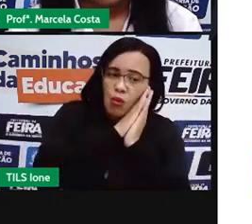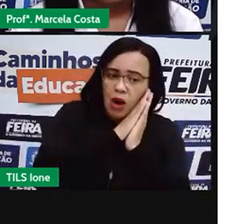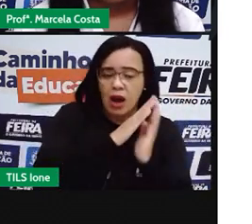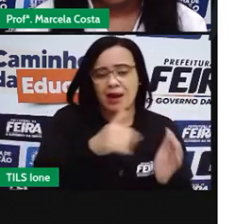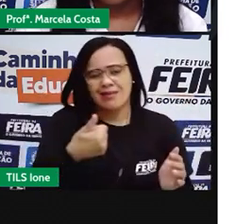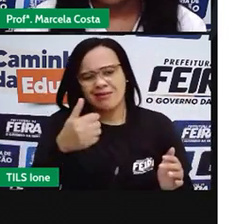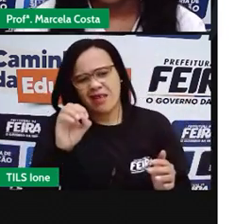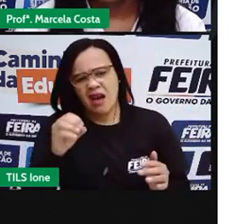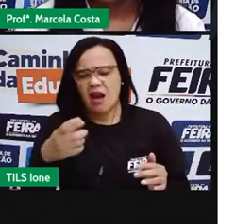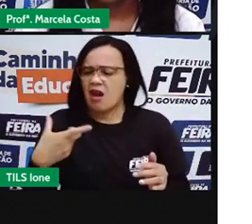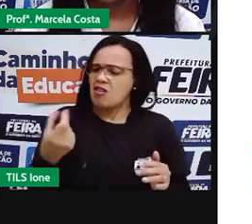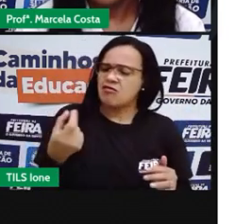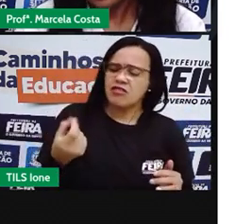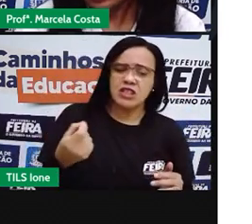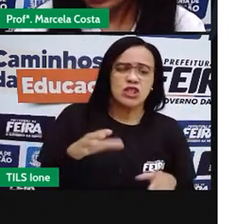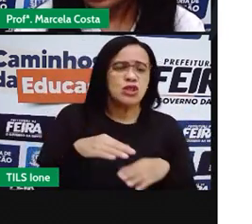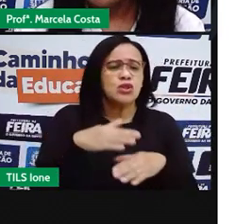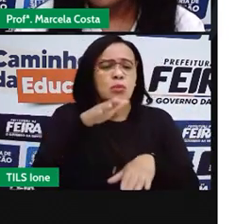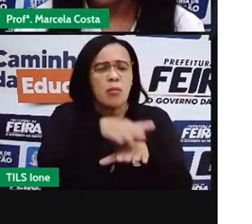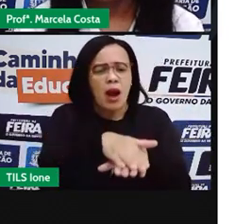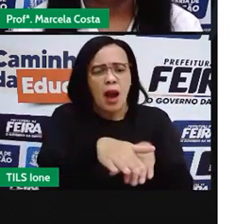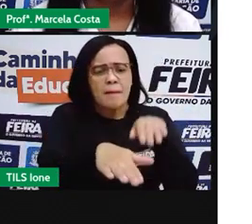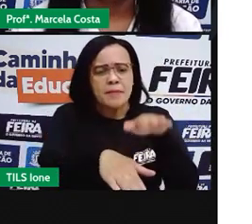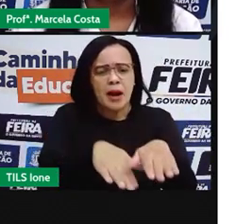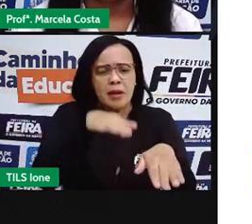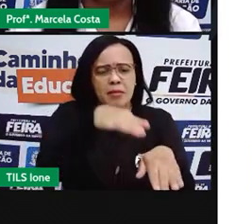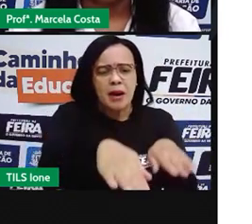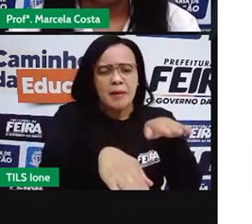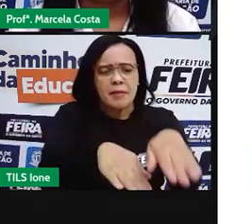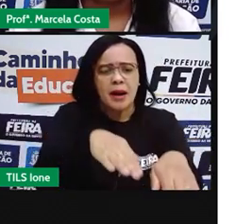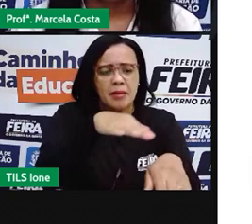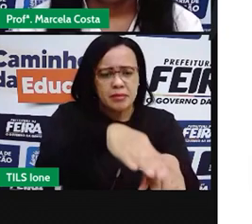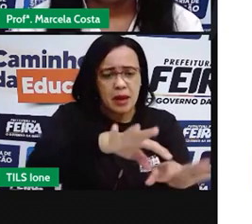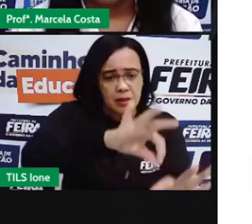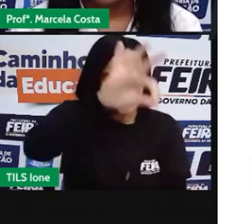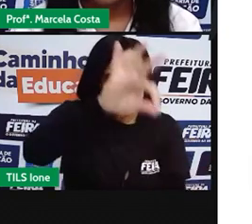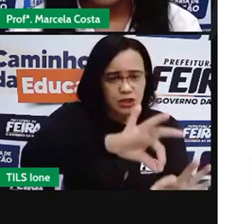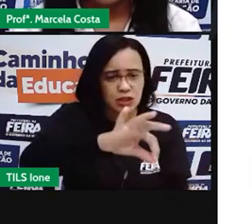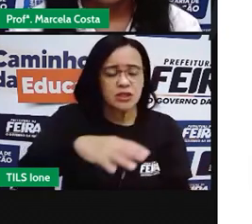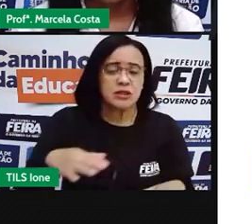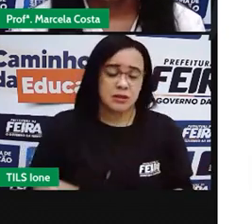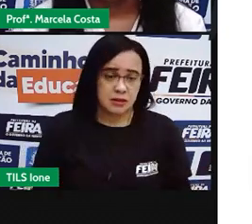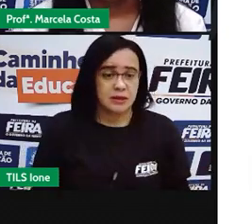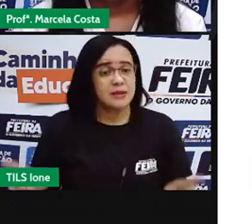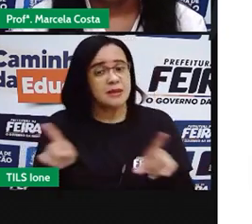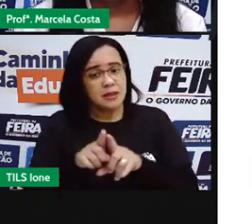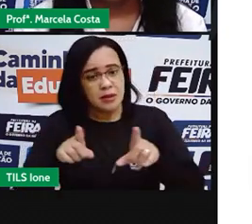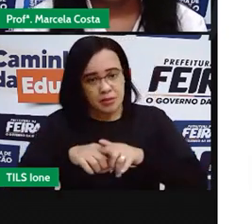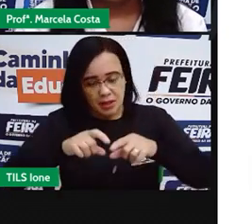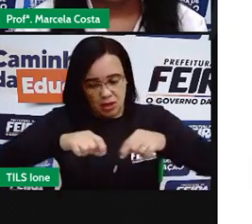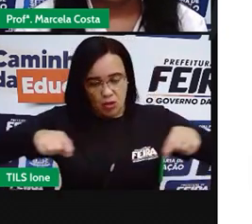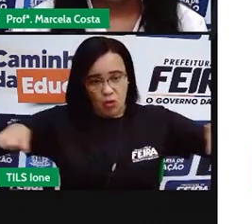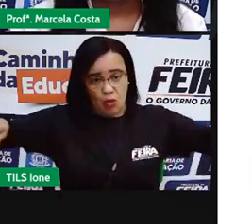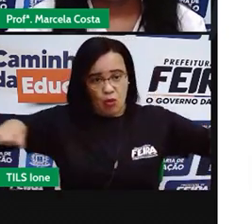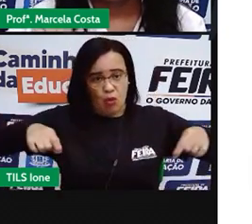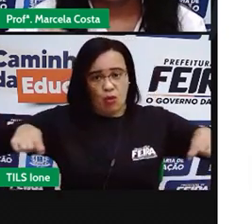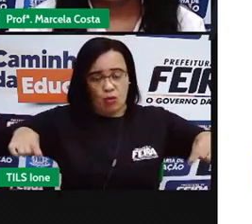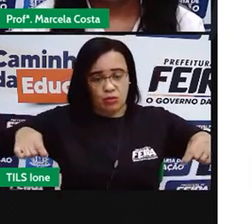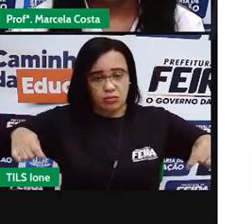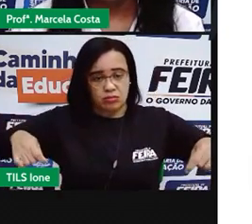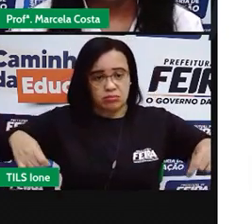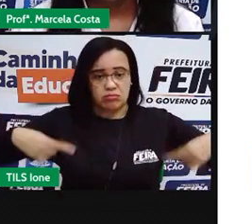passos. E tem também outros como corda, barbante que você pode